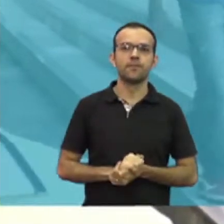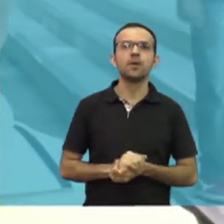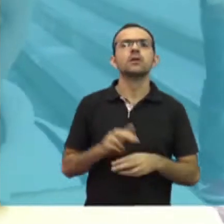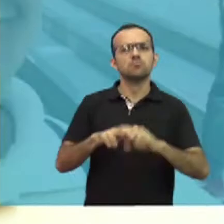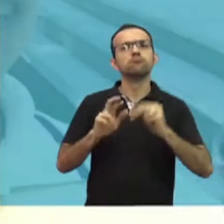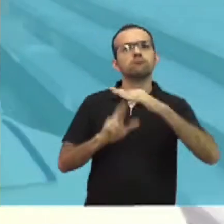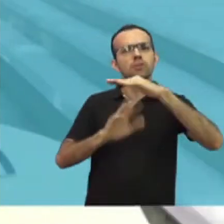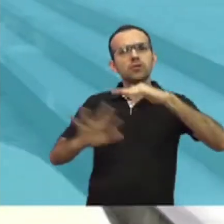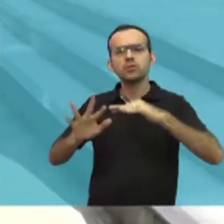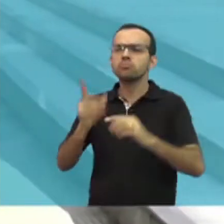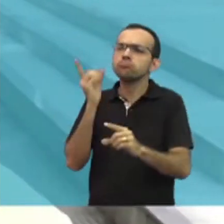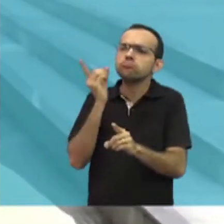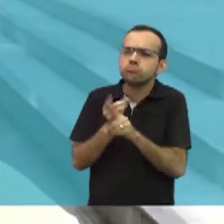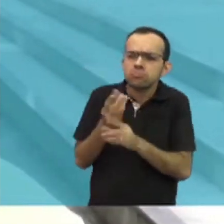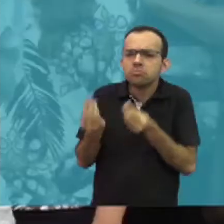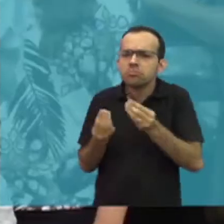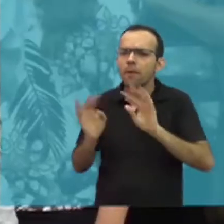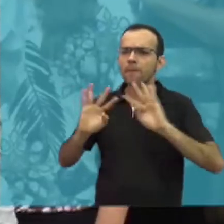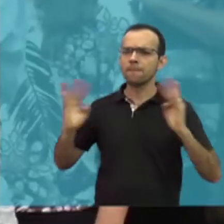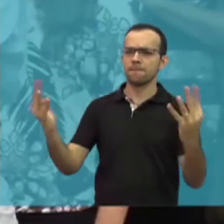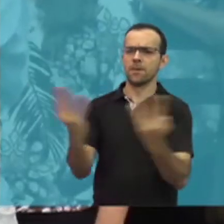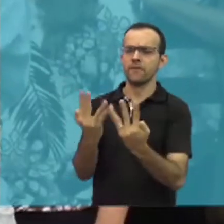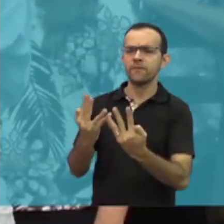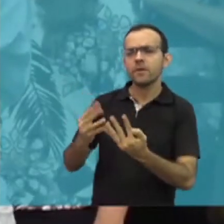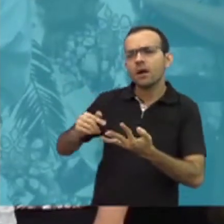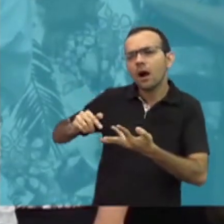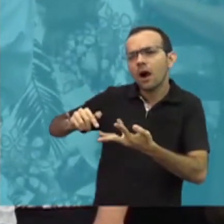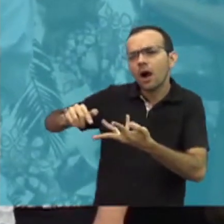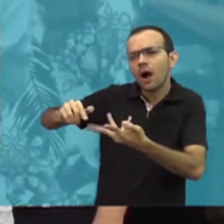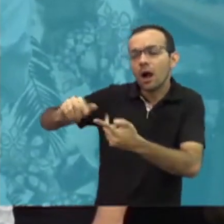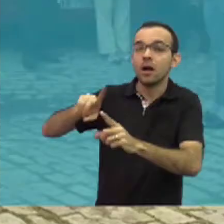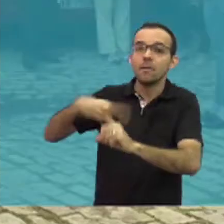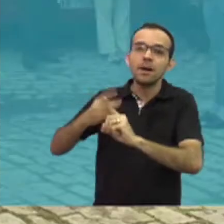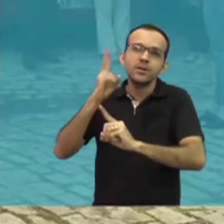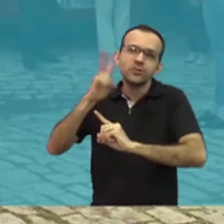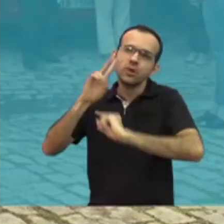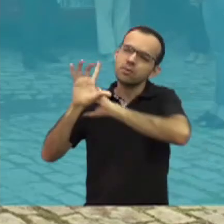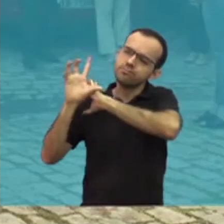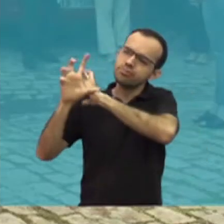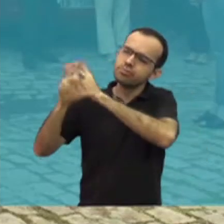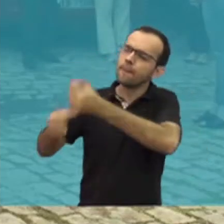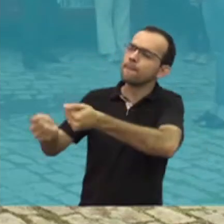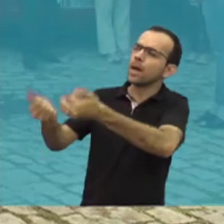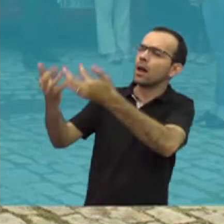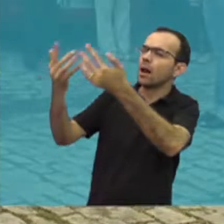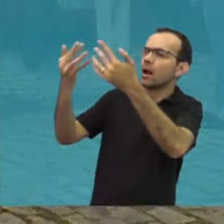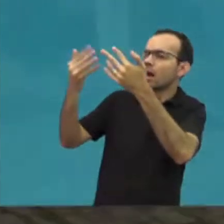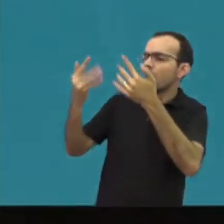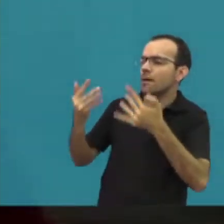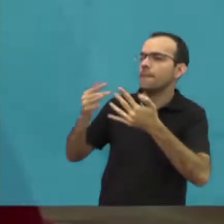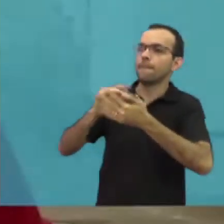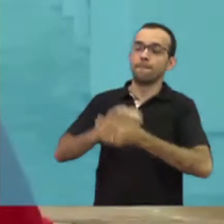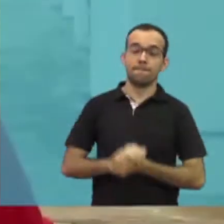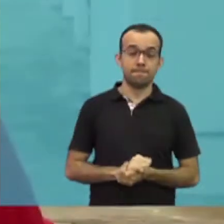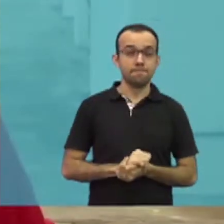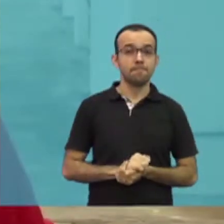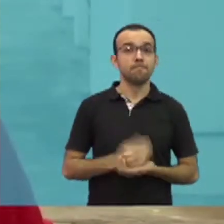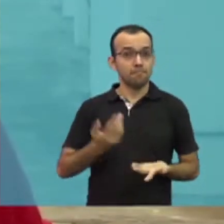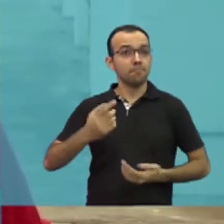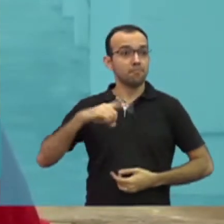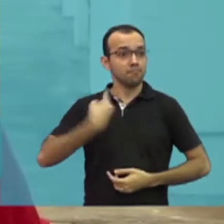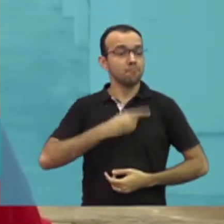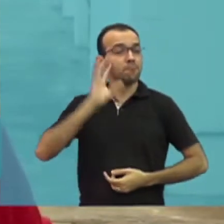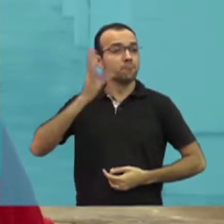descobriram mais sobre o campus do Benfica e embarcaram num passeio pela história, organizado pelo Memorial da UFC. A gente resolveu